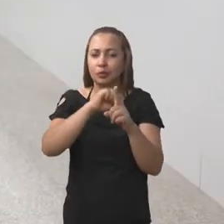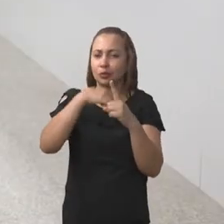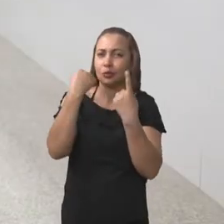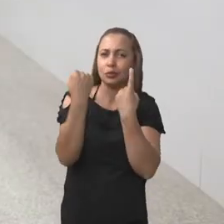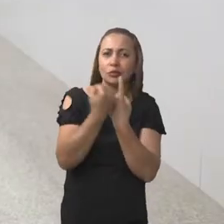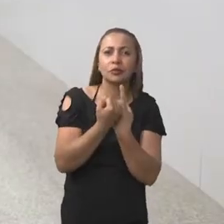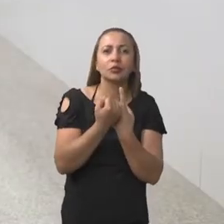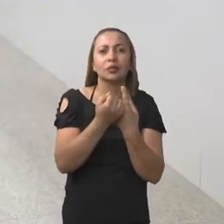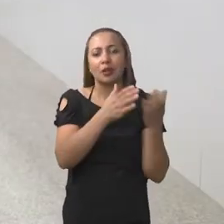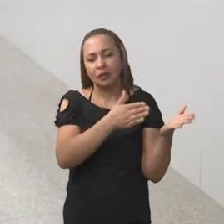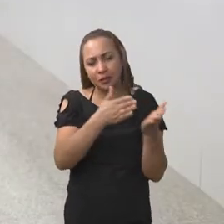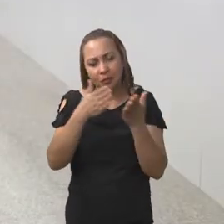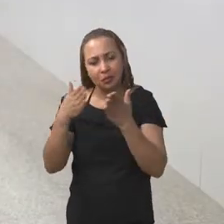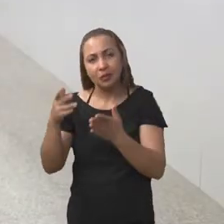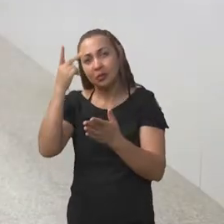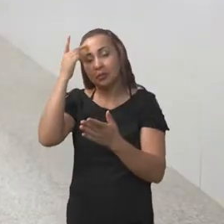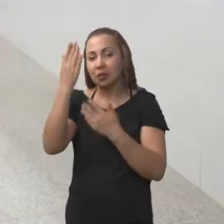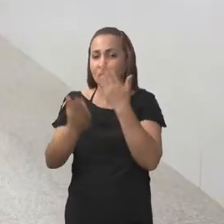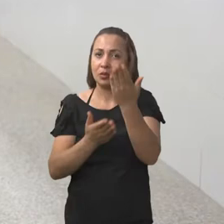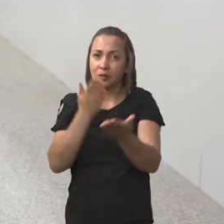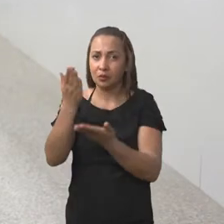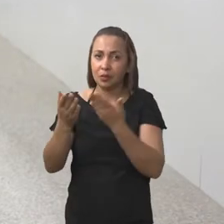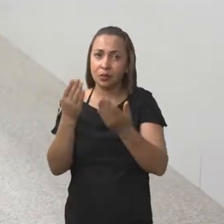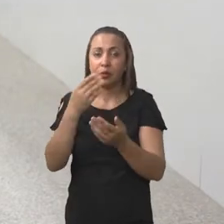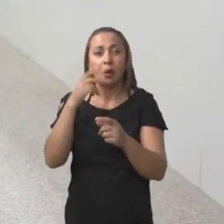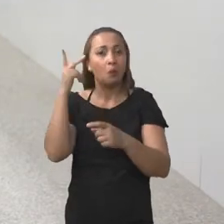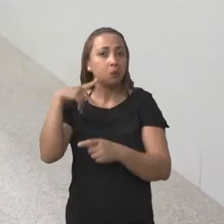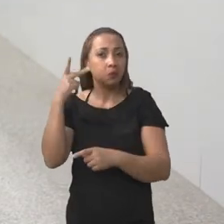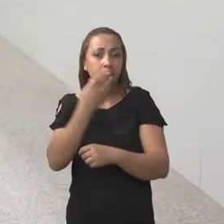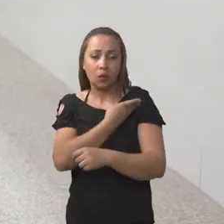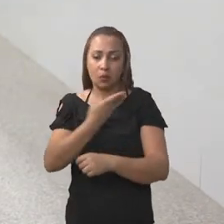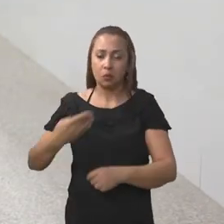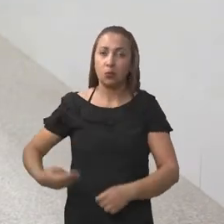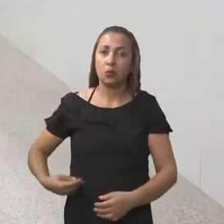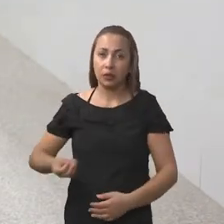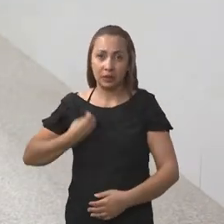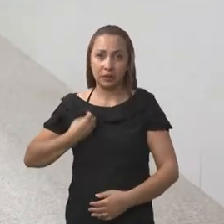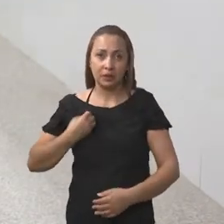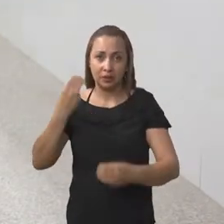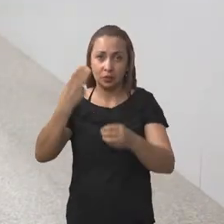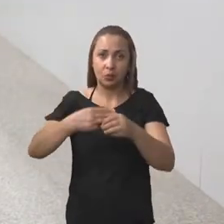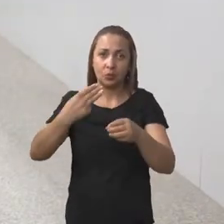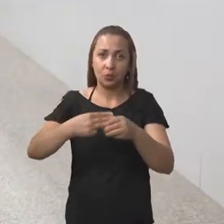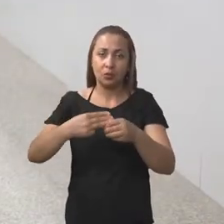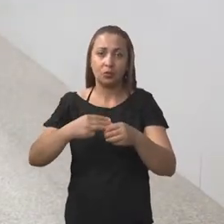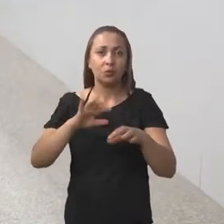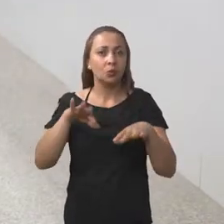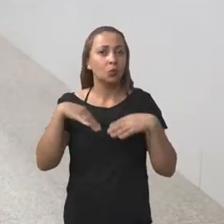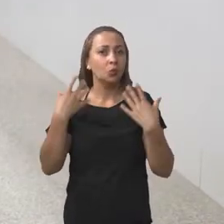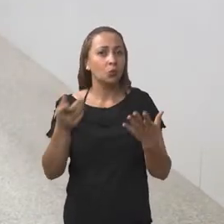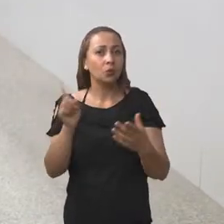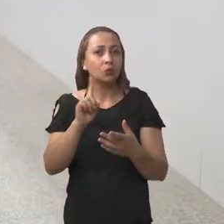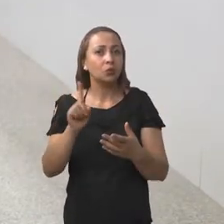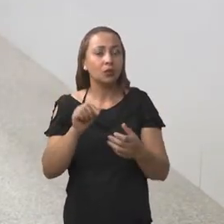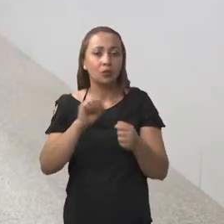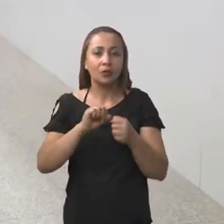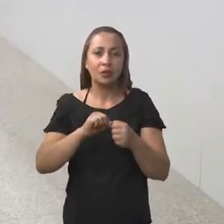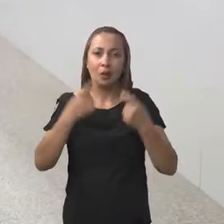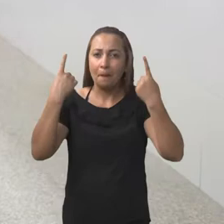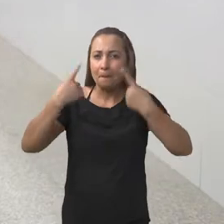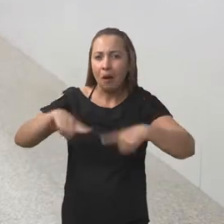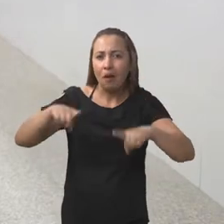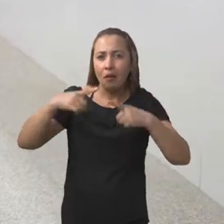sociais, encaminhando ela para os serviços e políticas públicas existentes no município, quando não, fazendo uma